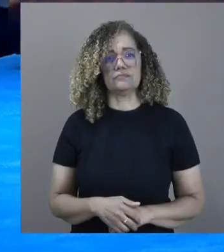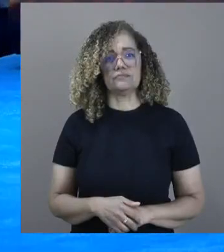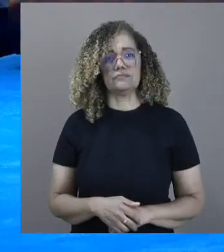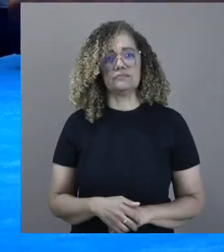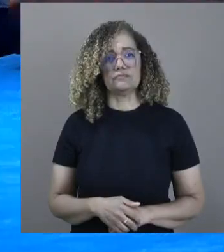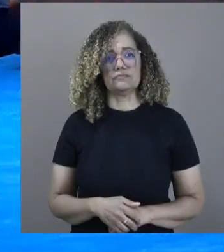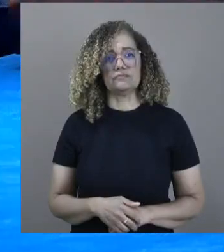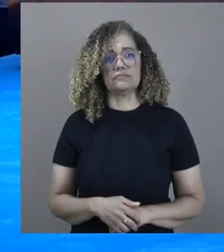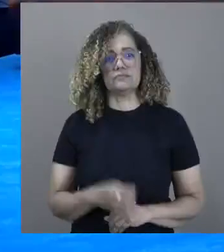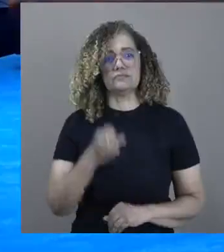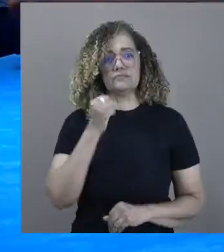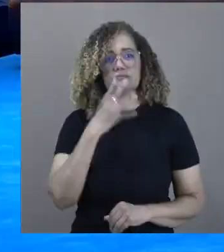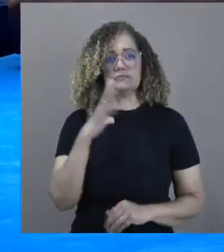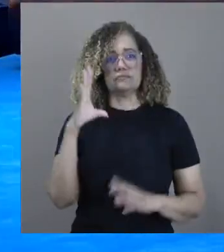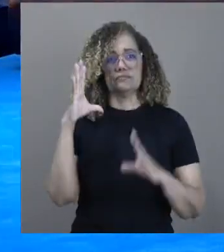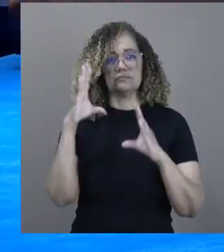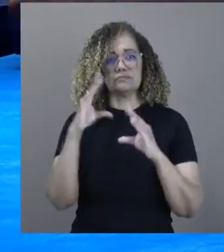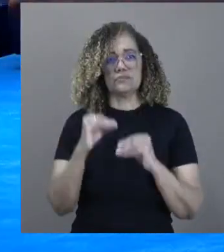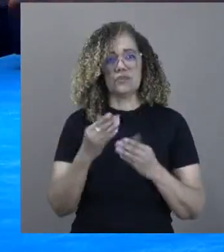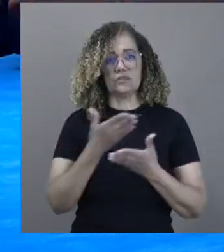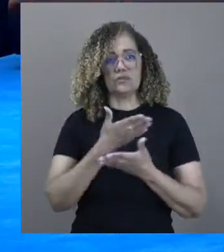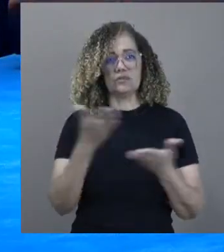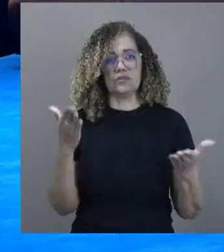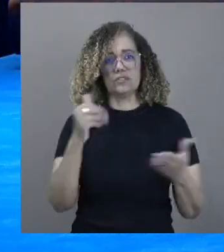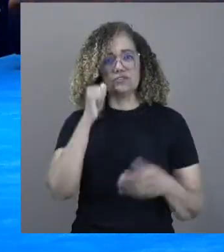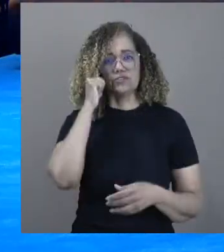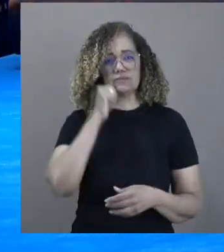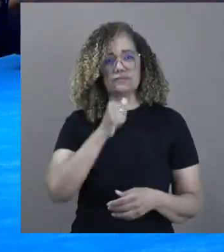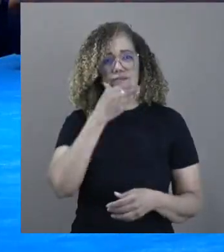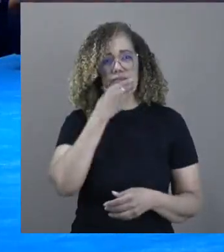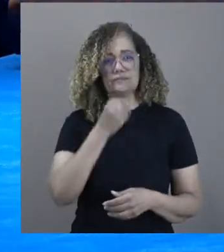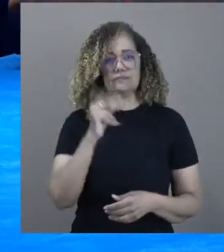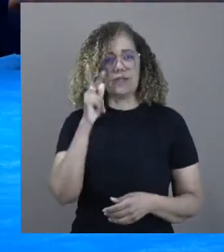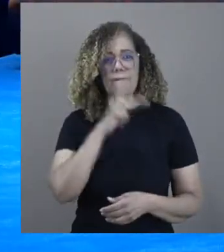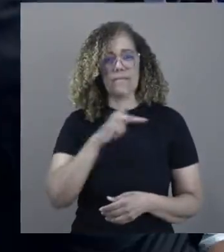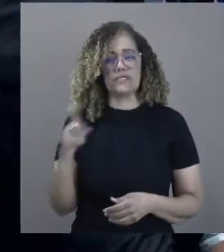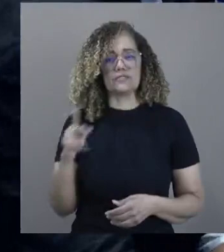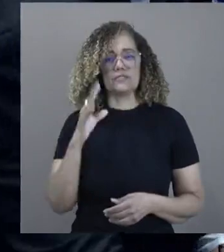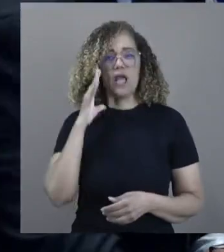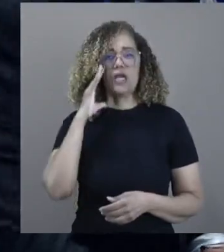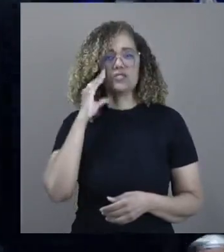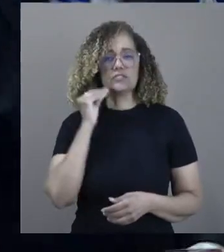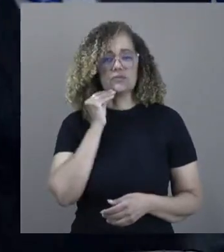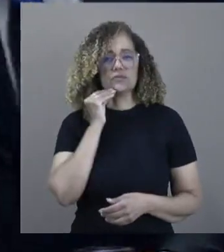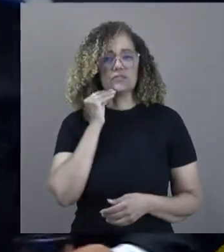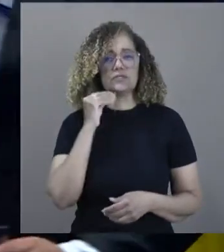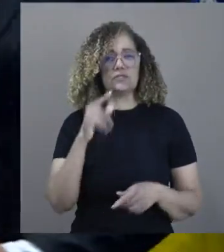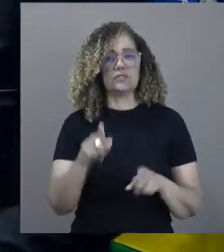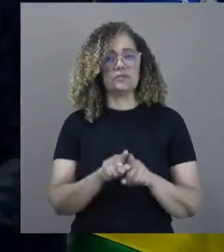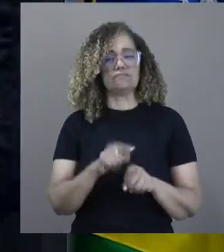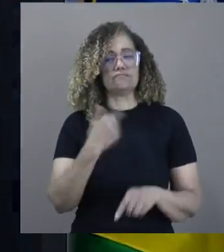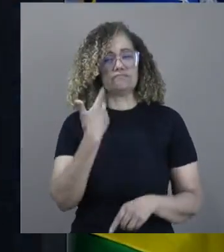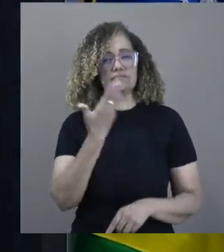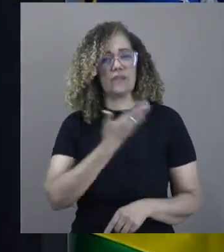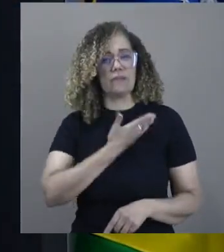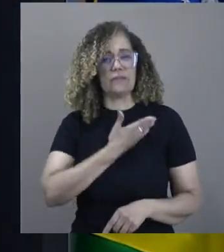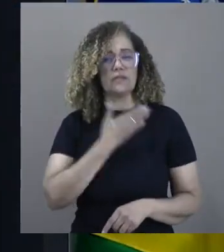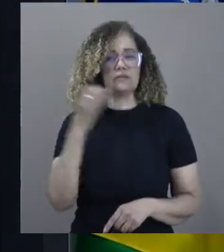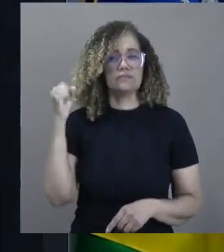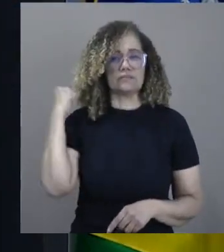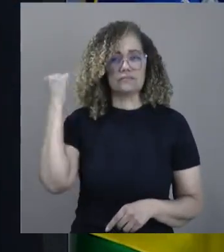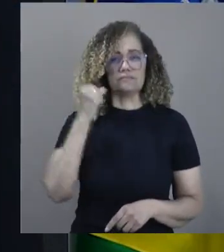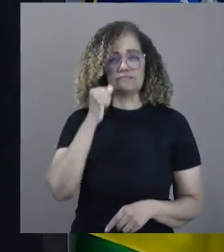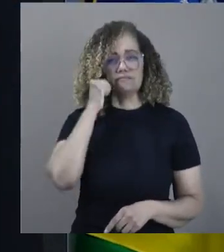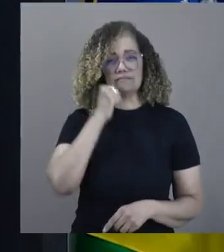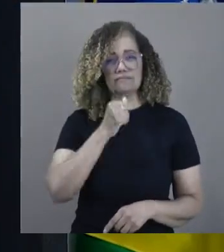Boa noite, senhoras e senhores, presidentes Alci, meus colegas senadoras e